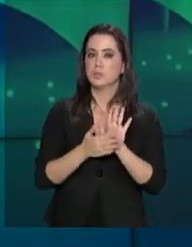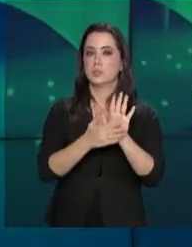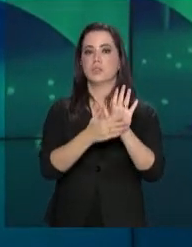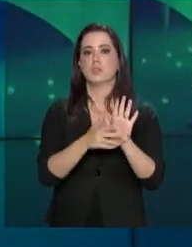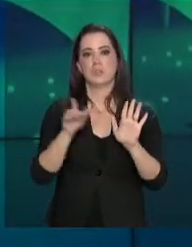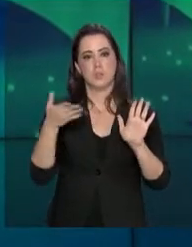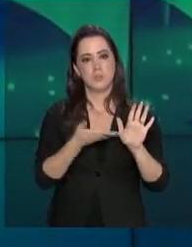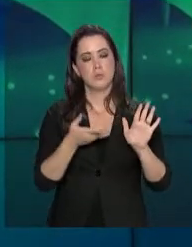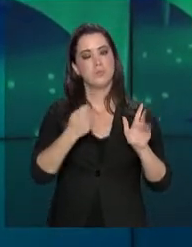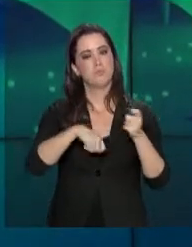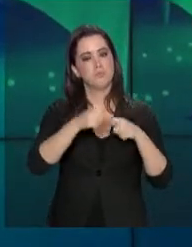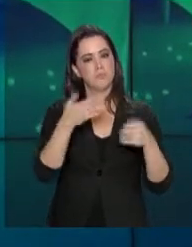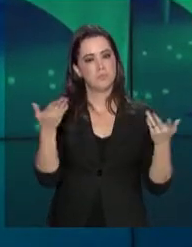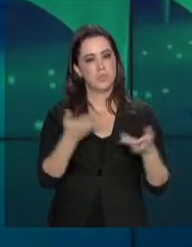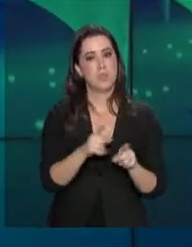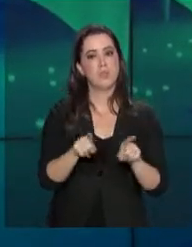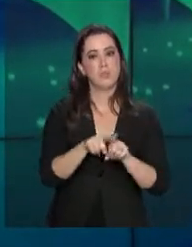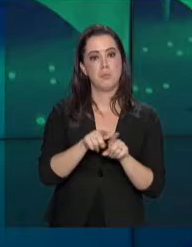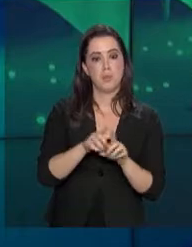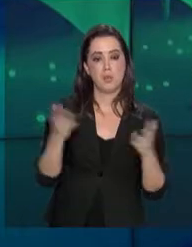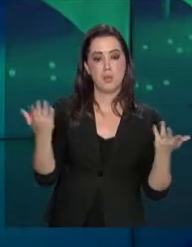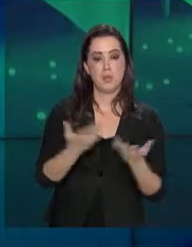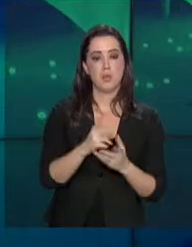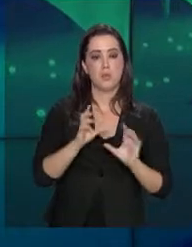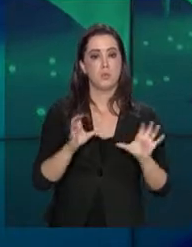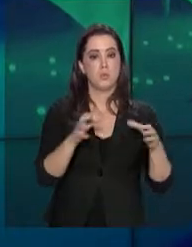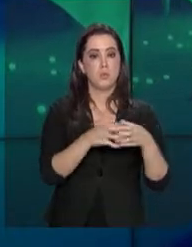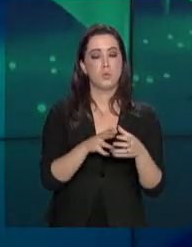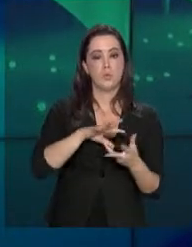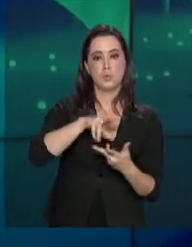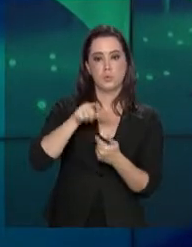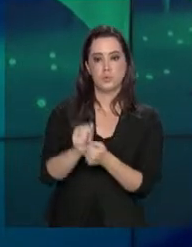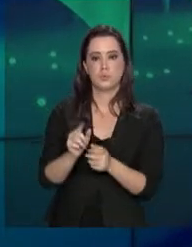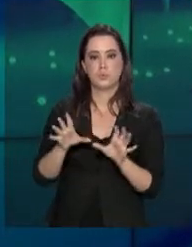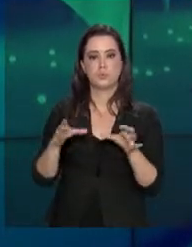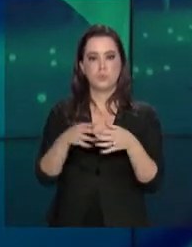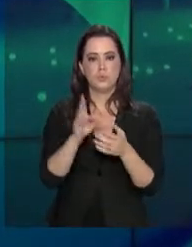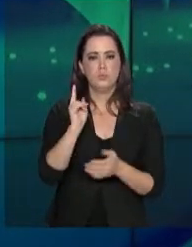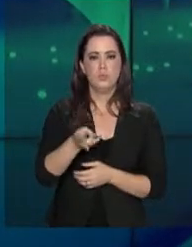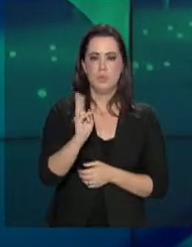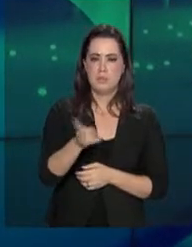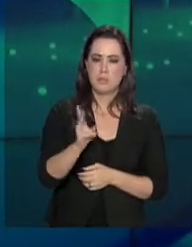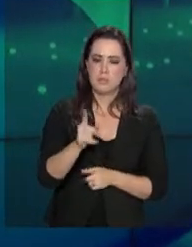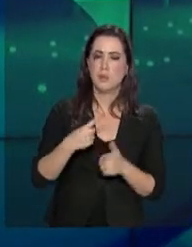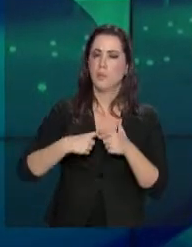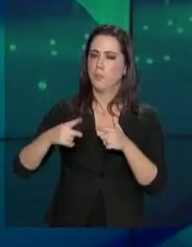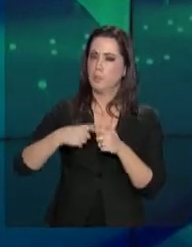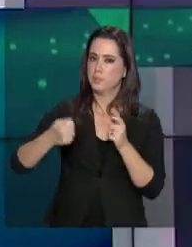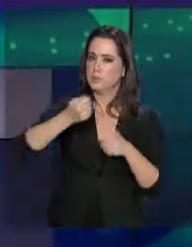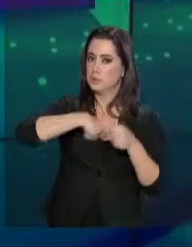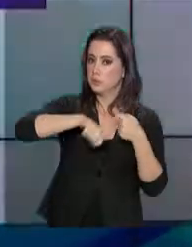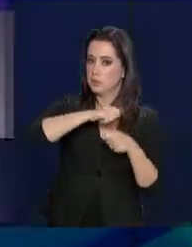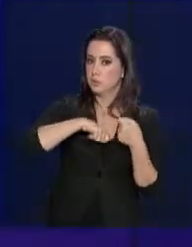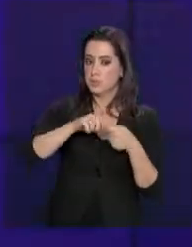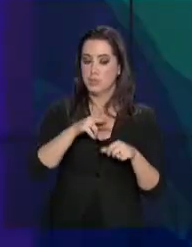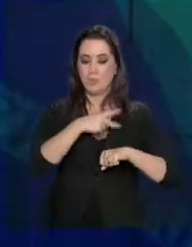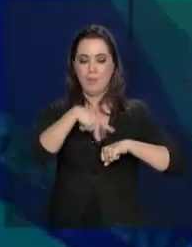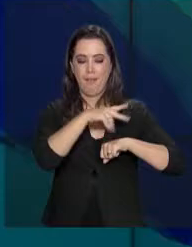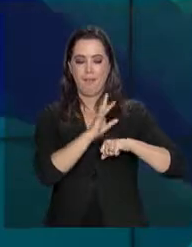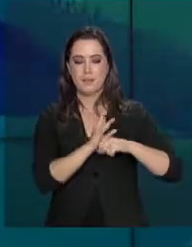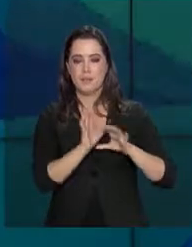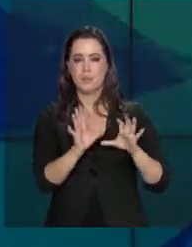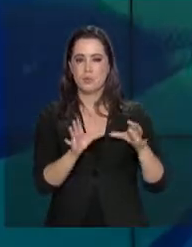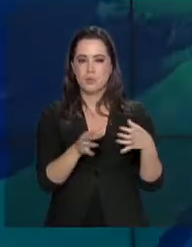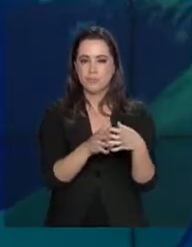indicadores econômicos. Mas também pelo cenário externo, que de acordo com o Comitê, permanece desafiador para economias